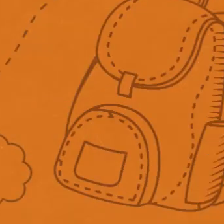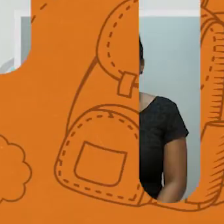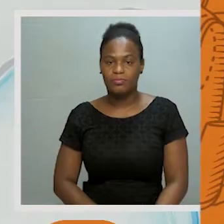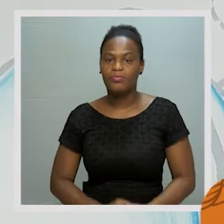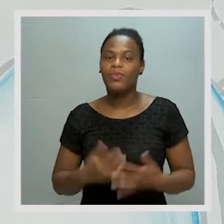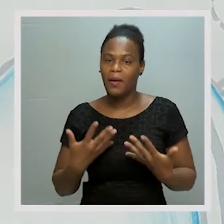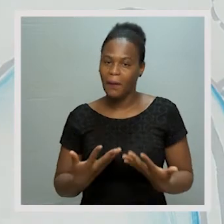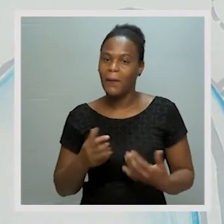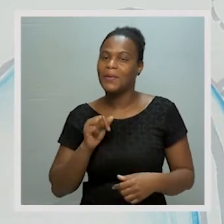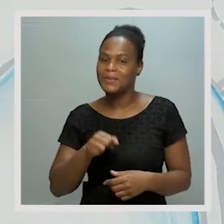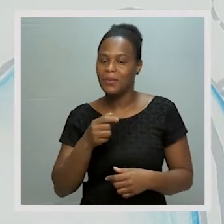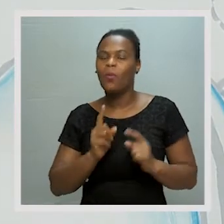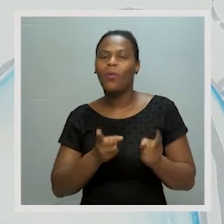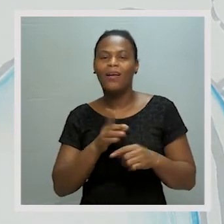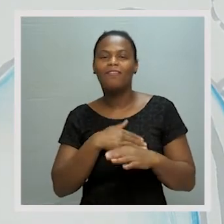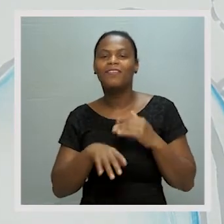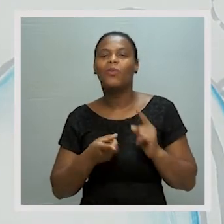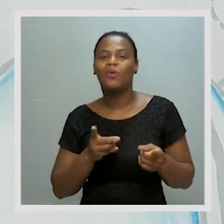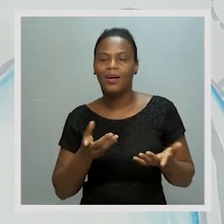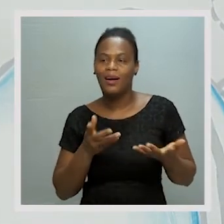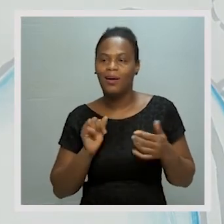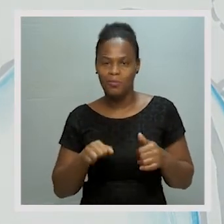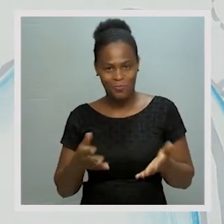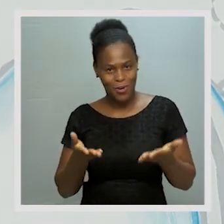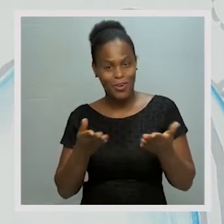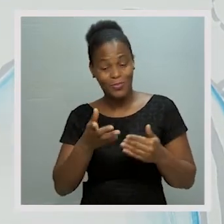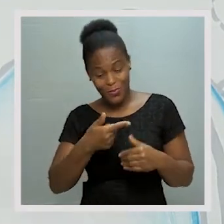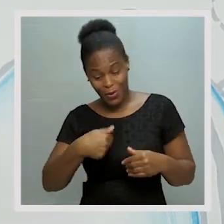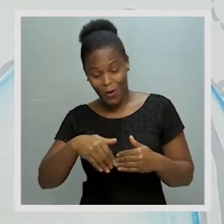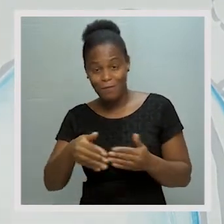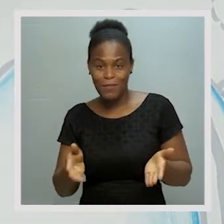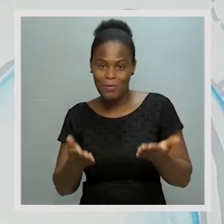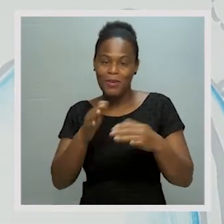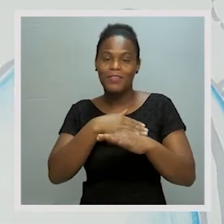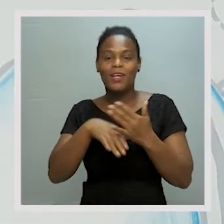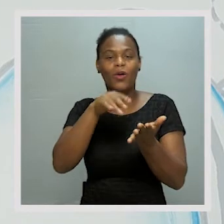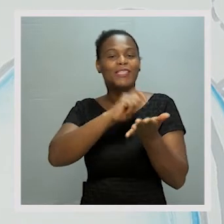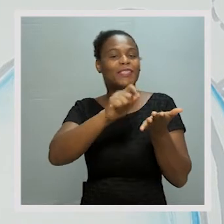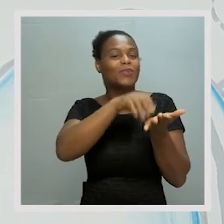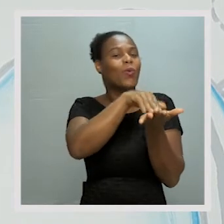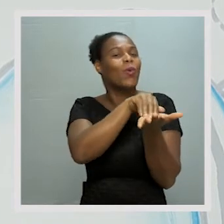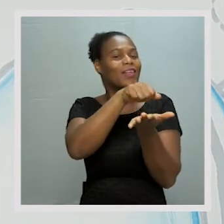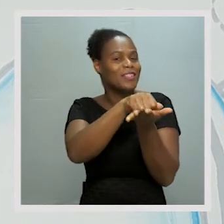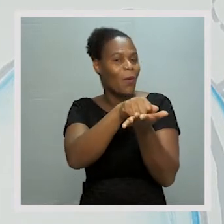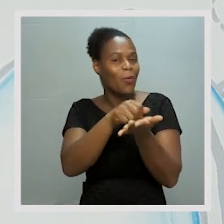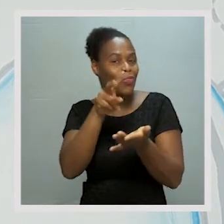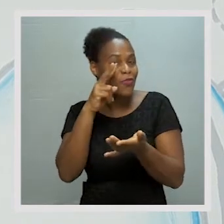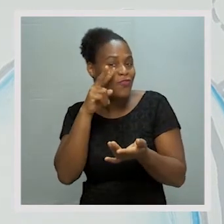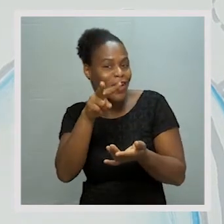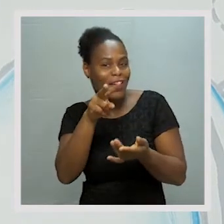agora sim. o é vamos fazer? Isso mesmo. Nós vamos fazer a correção do exercício.